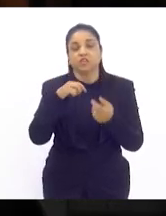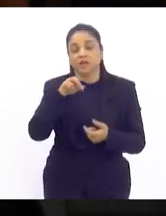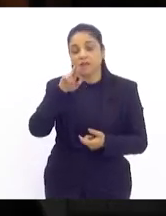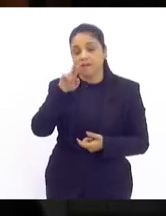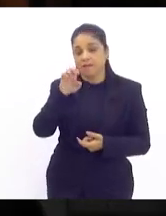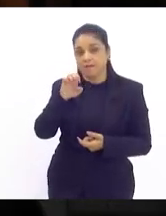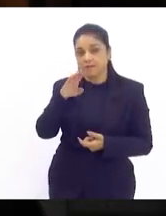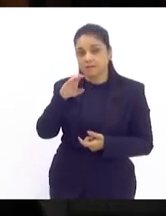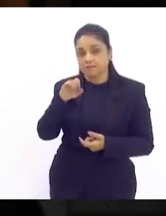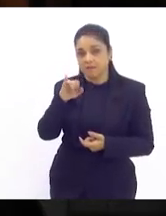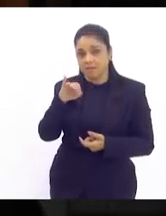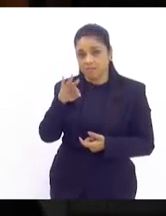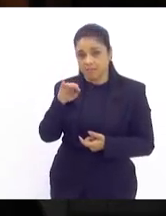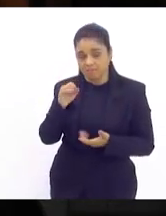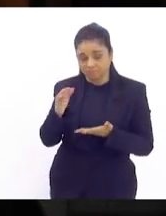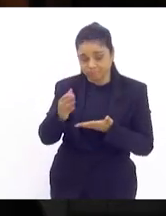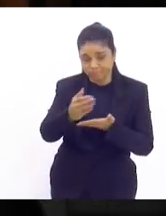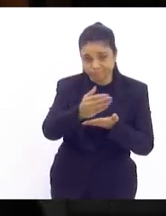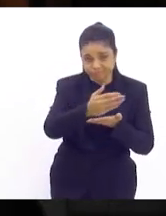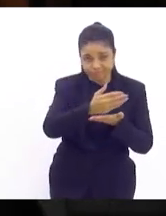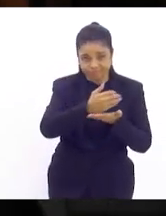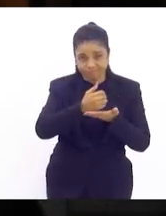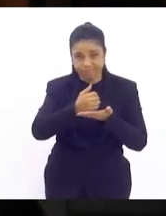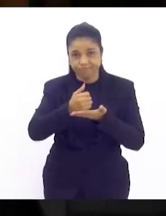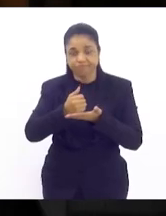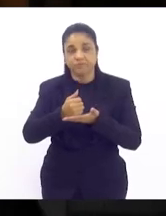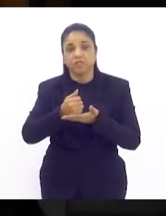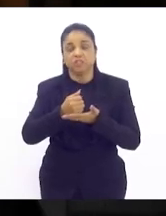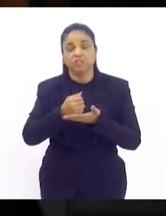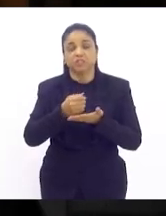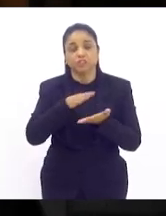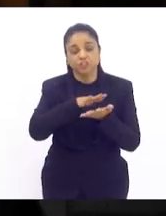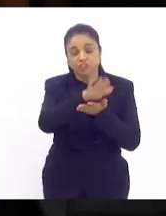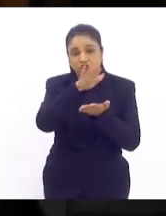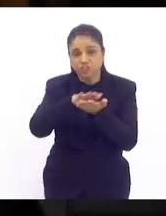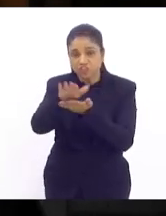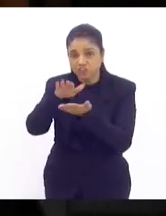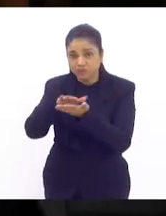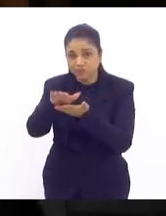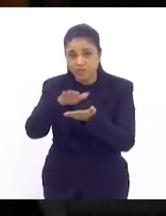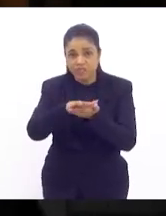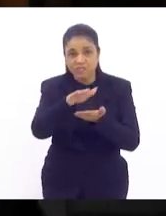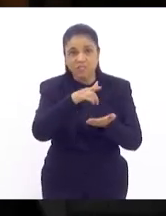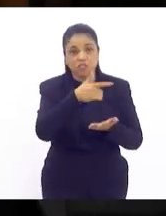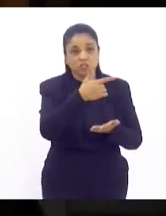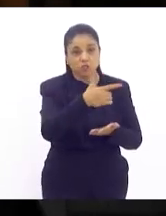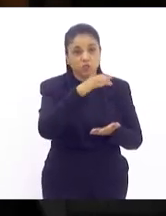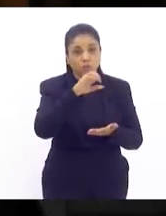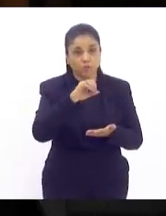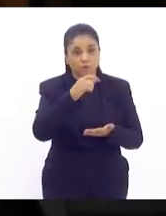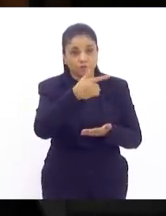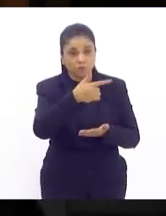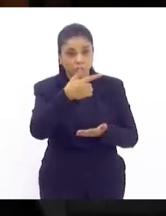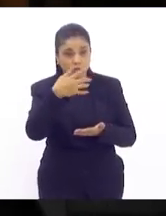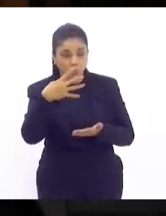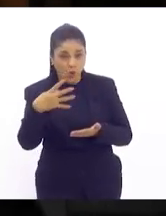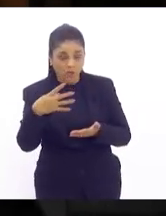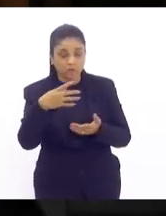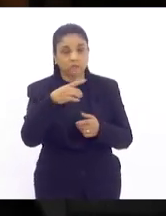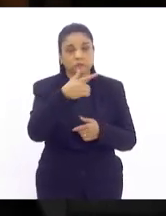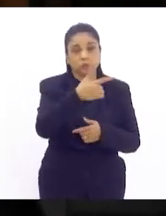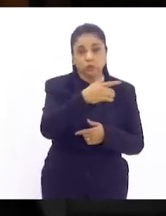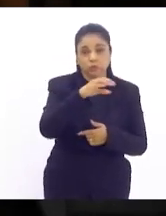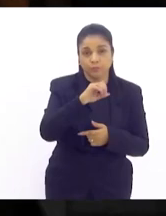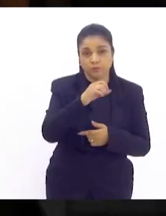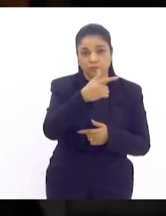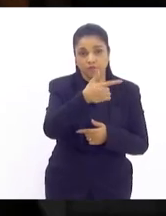despesas principalmente por causa das receitas de 2024 2025 e